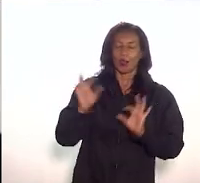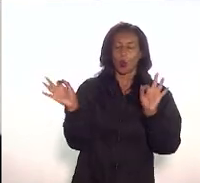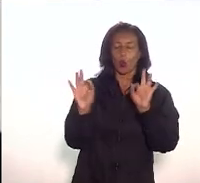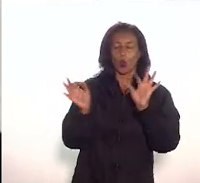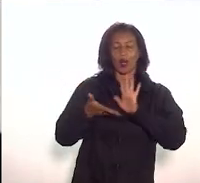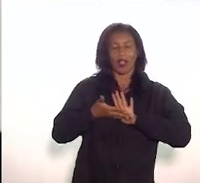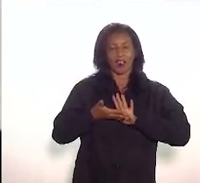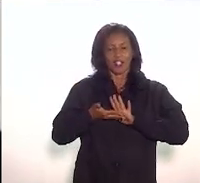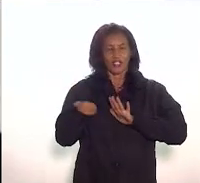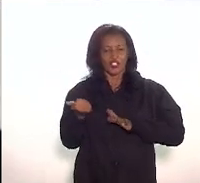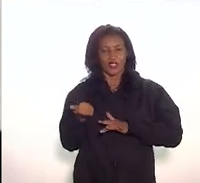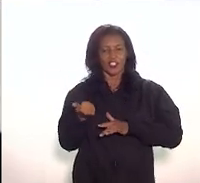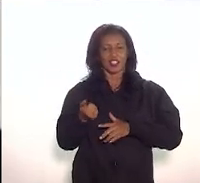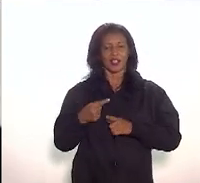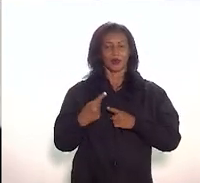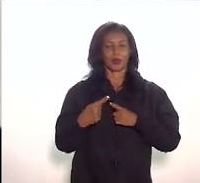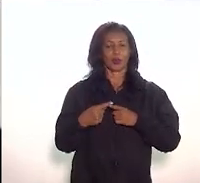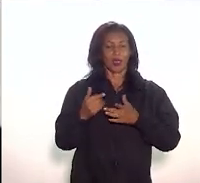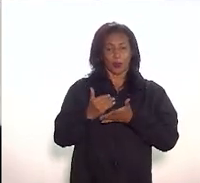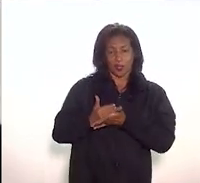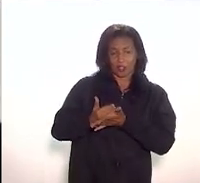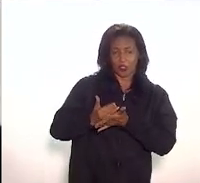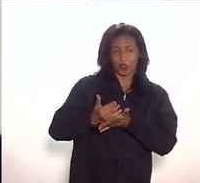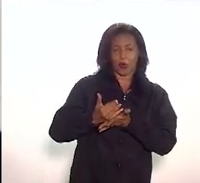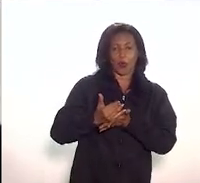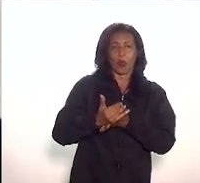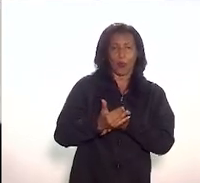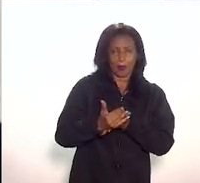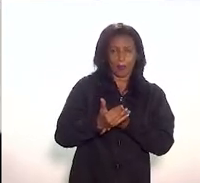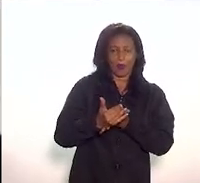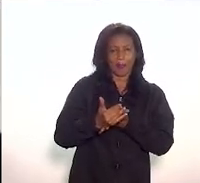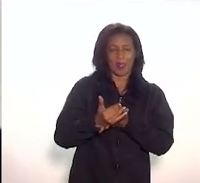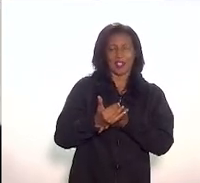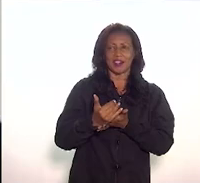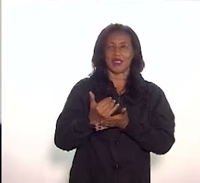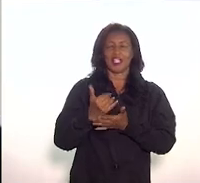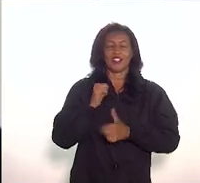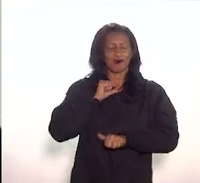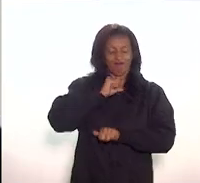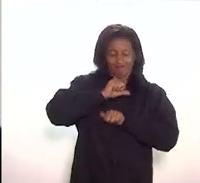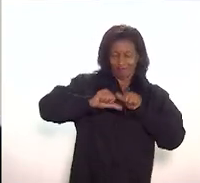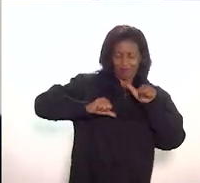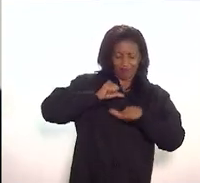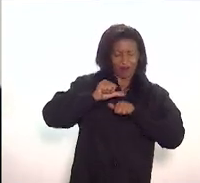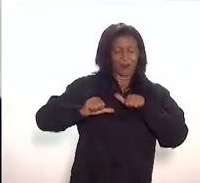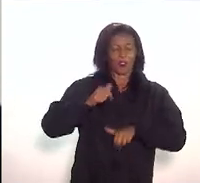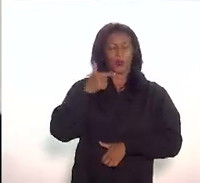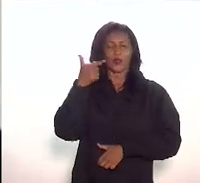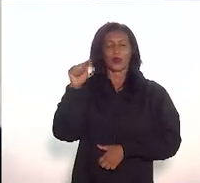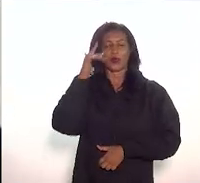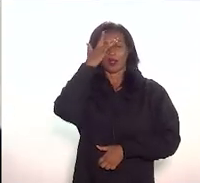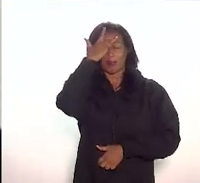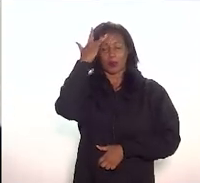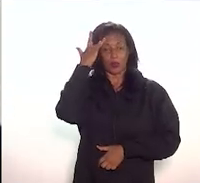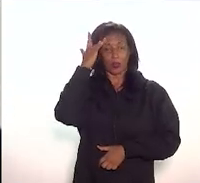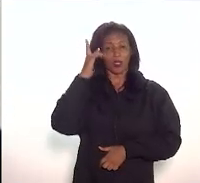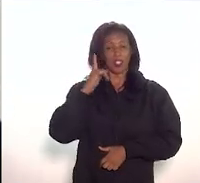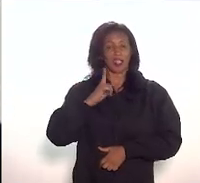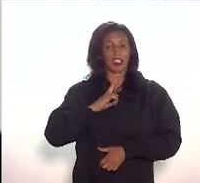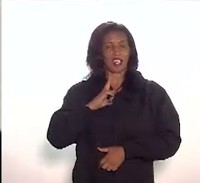na verdade, a gente, quando a gente inicia uma coisa, a gente sai uma outra pessoa e aí a gente tem pontos de